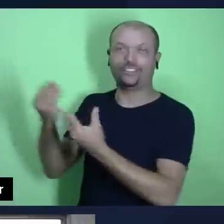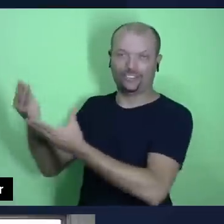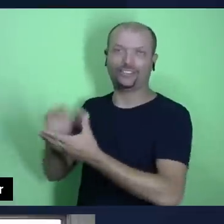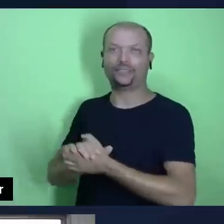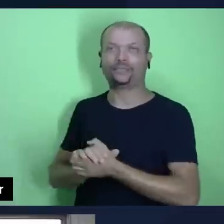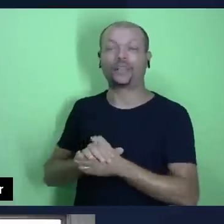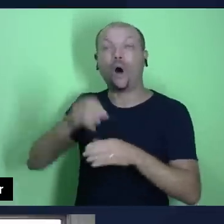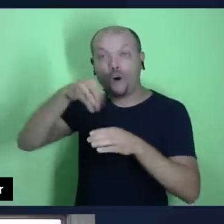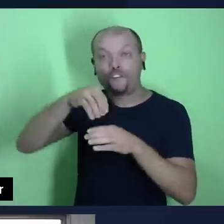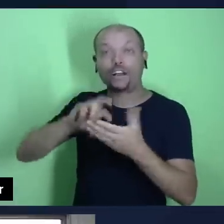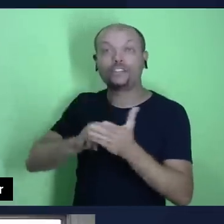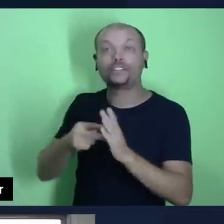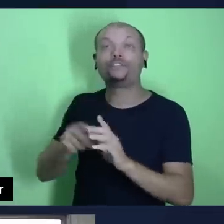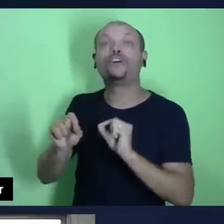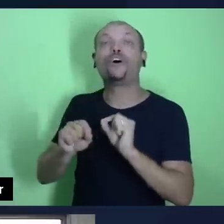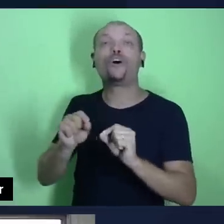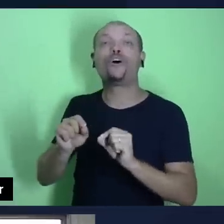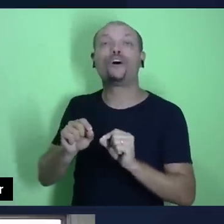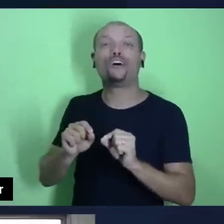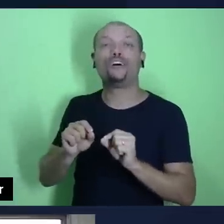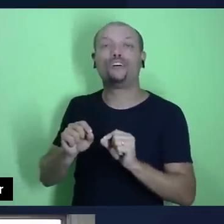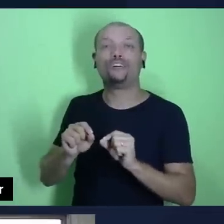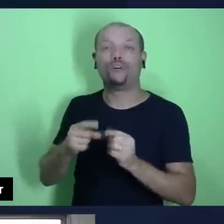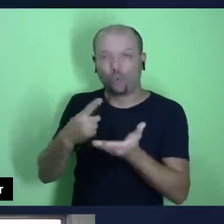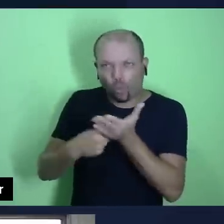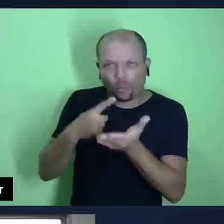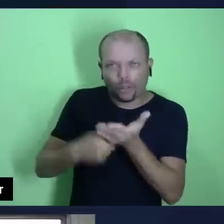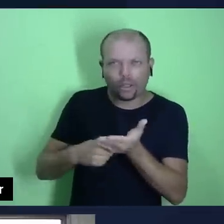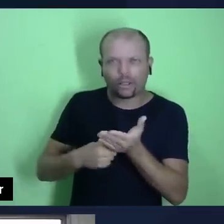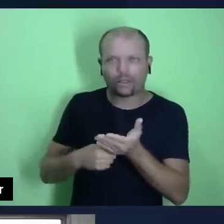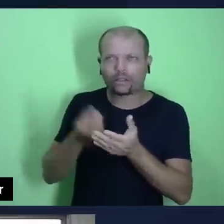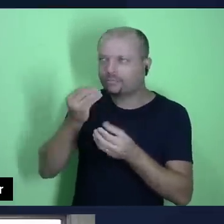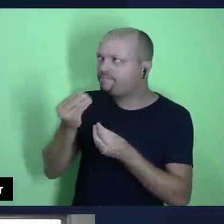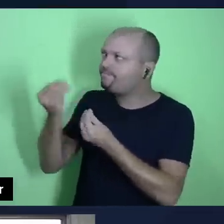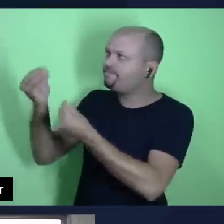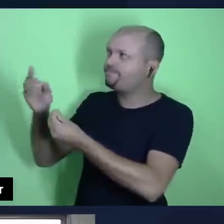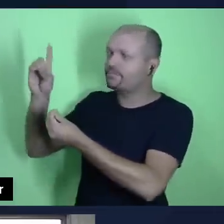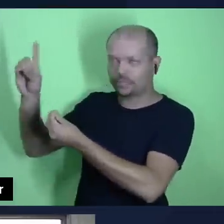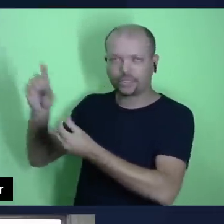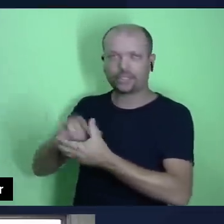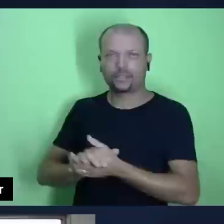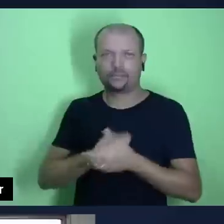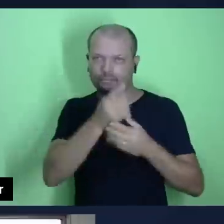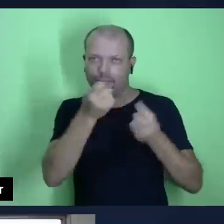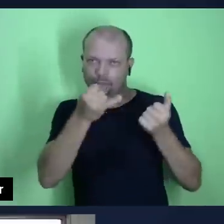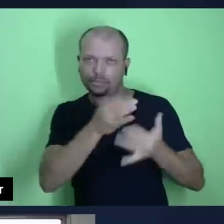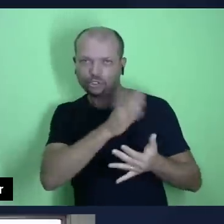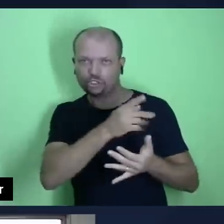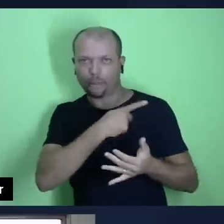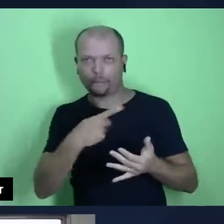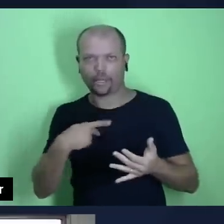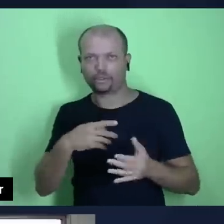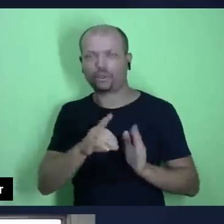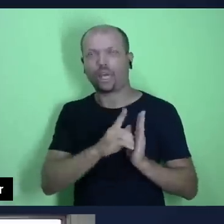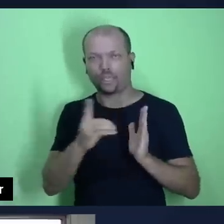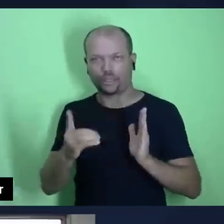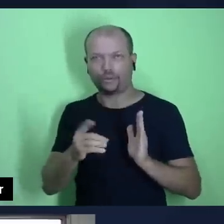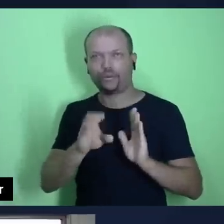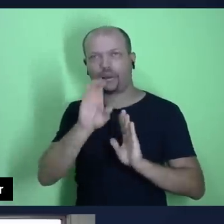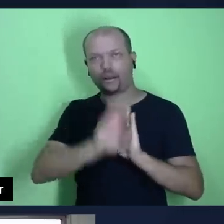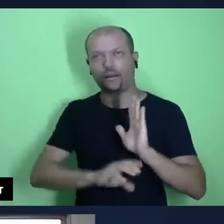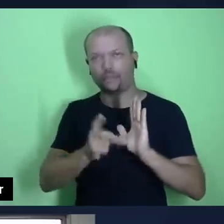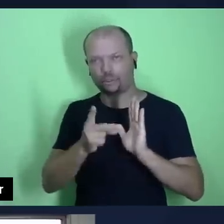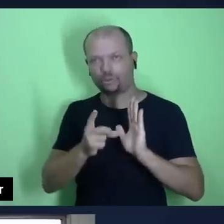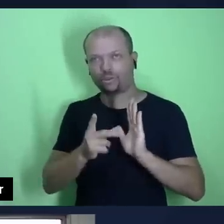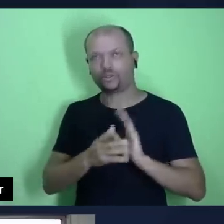oferta, o pacto, aquilo que é prometido a Deus, né? Conforme o pastor Zinaldo falou, tá lá em Deuteronômio capítulo doze,